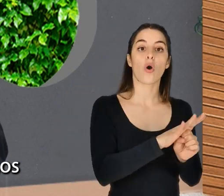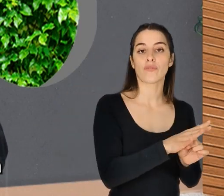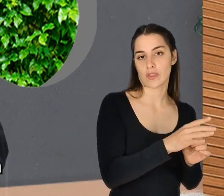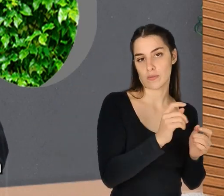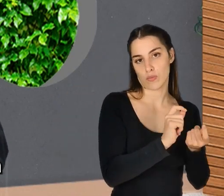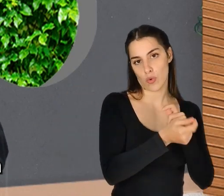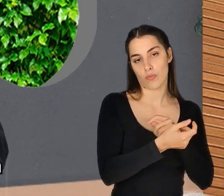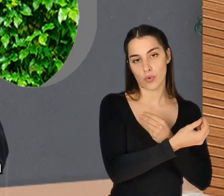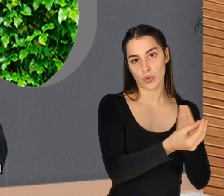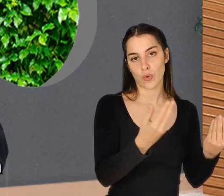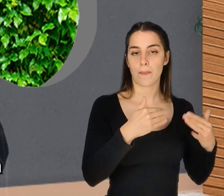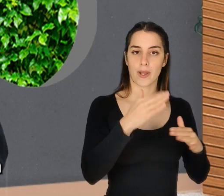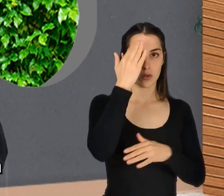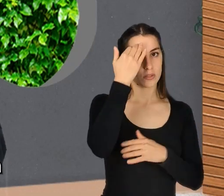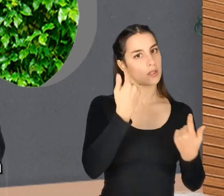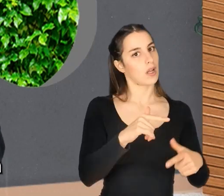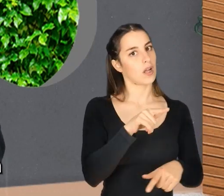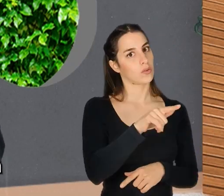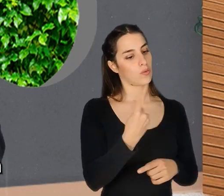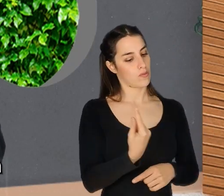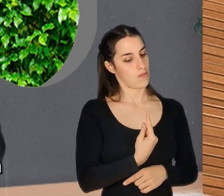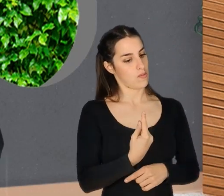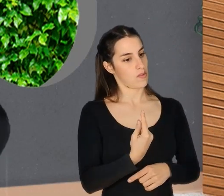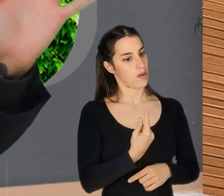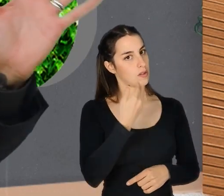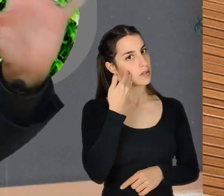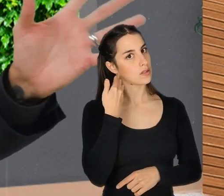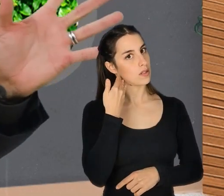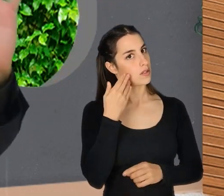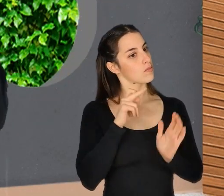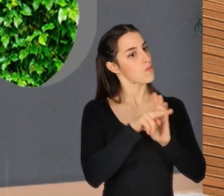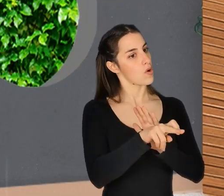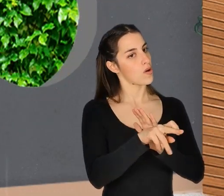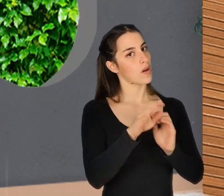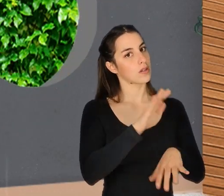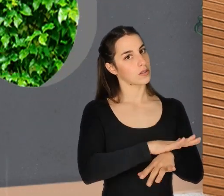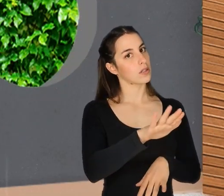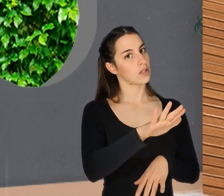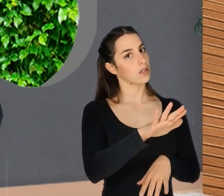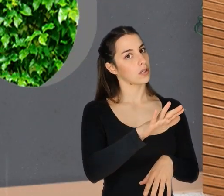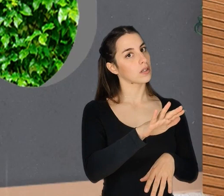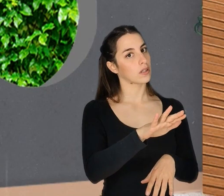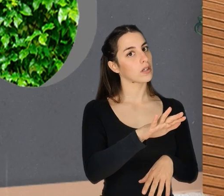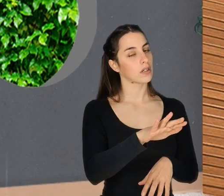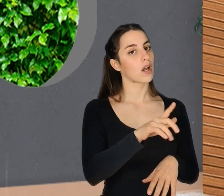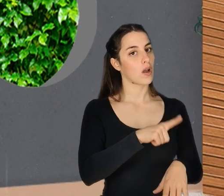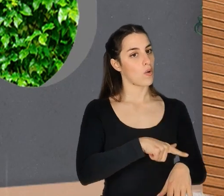ainda temos muito aquela consciência, não, não, tu tens que entrar àquela hora e sais àquela hora e tens que... Não, não, e tens que entregar.